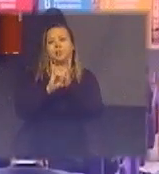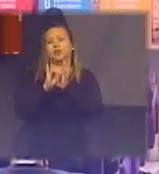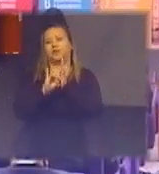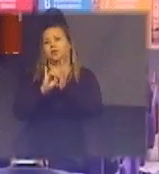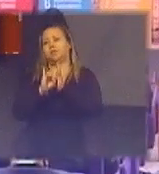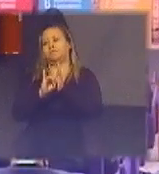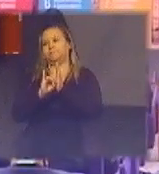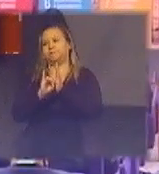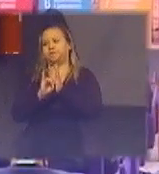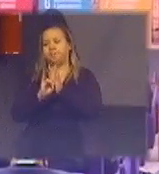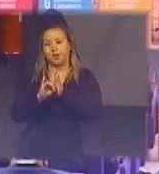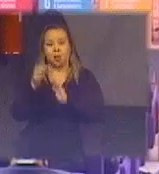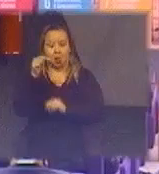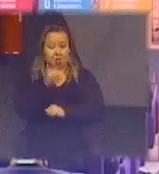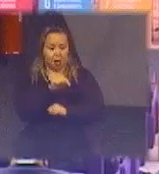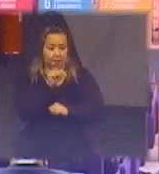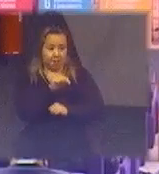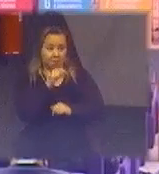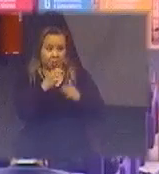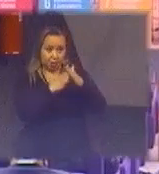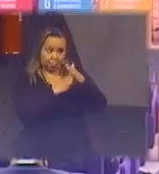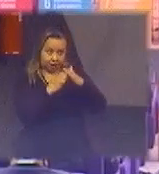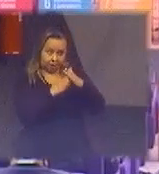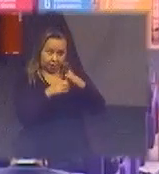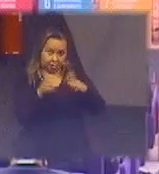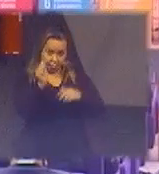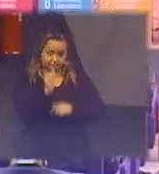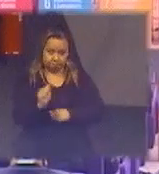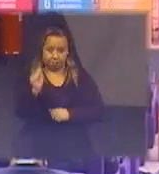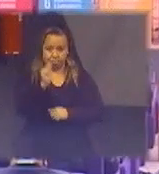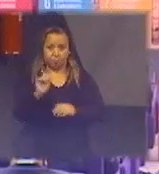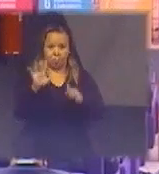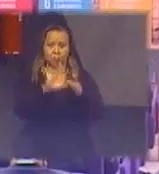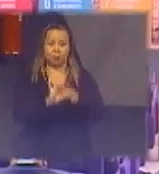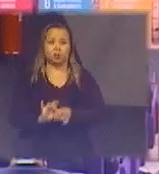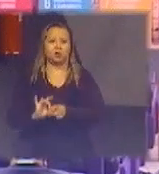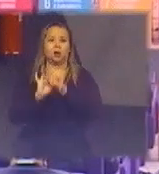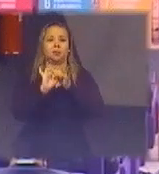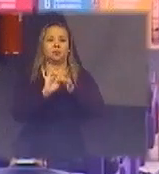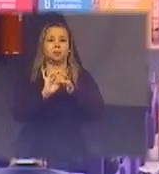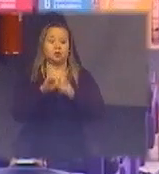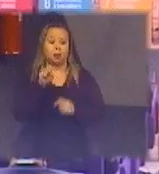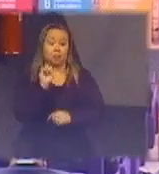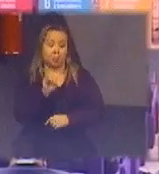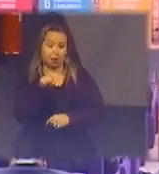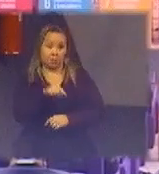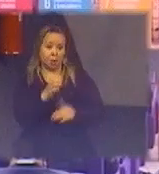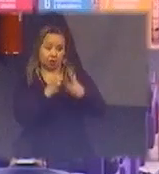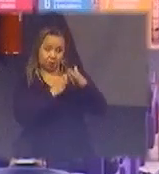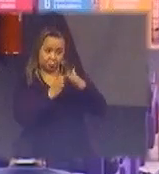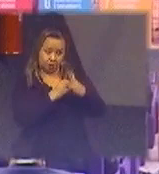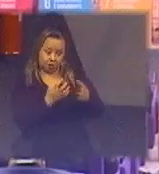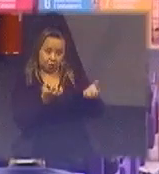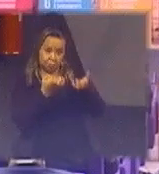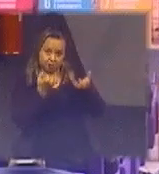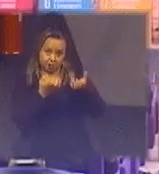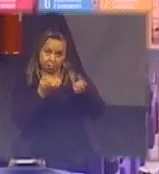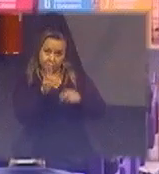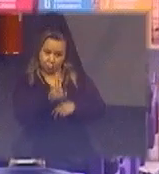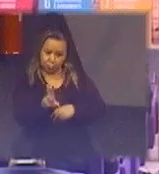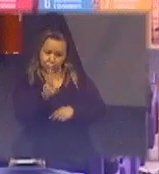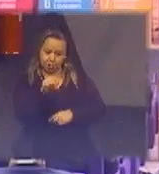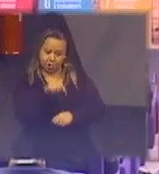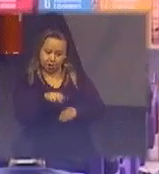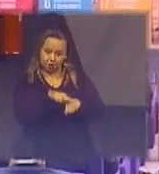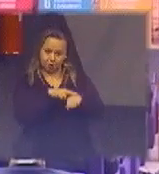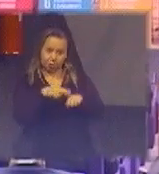para essas empresas associadas para que se elas quiserem utilizar isso como